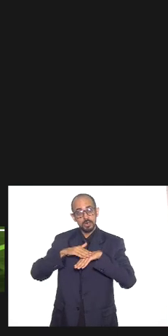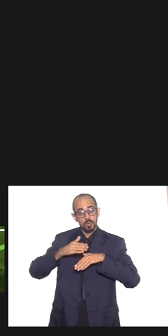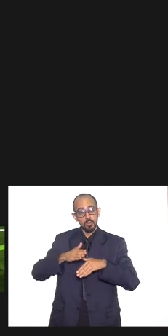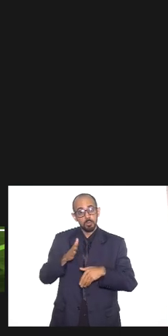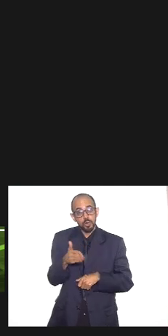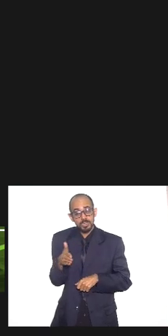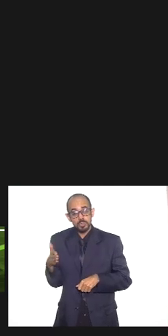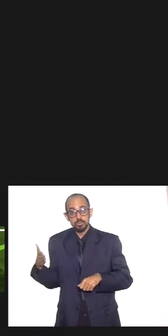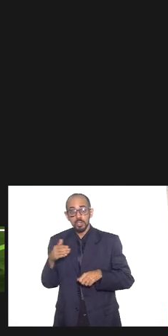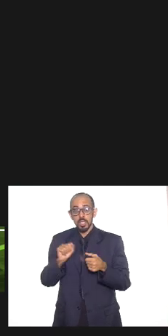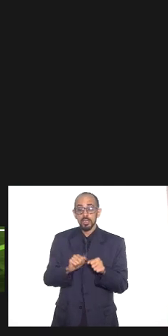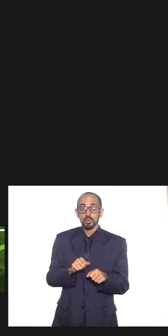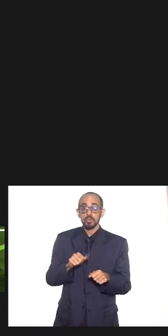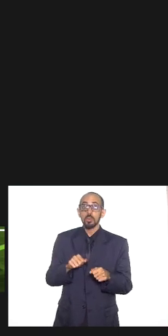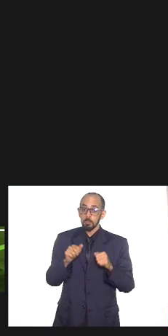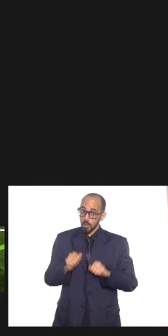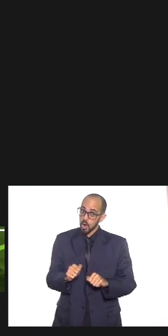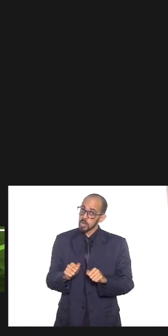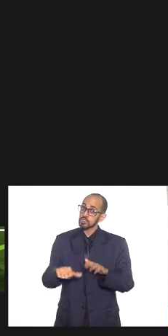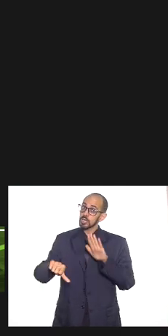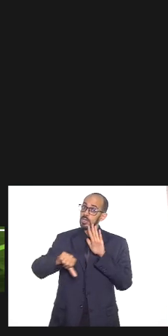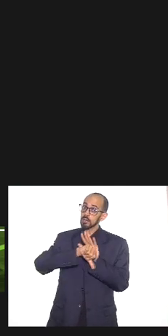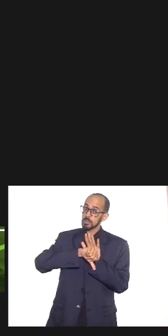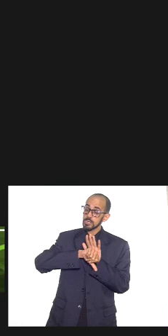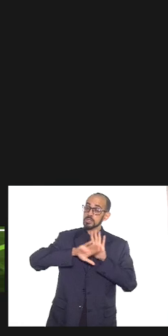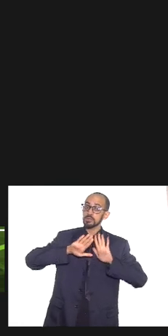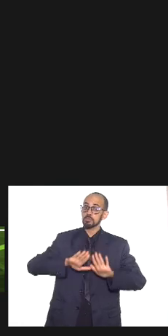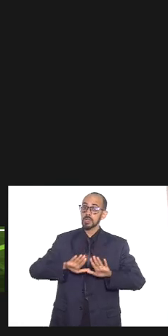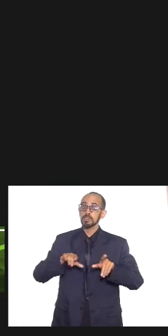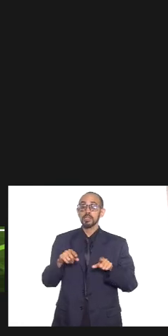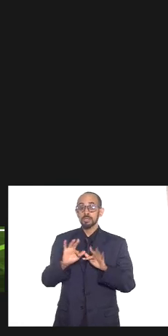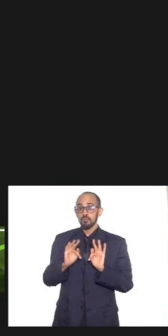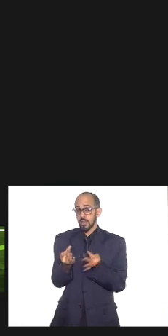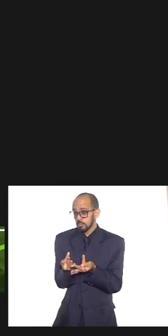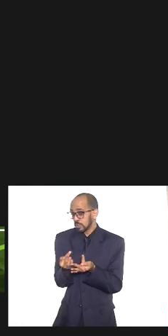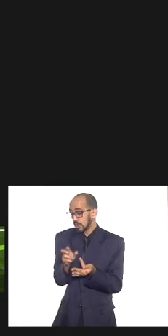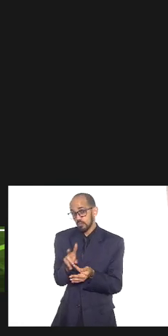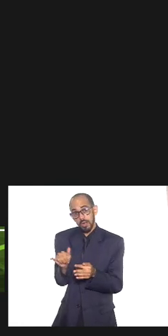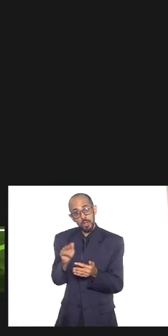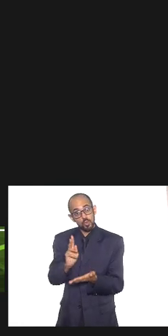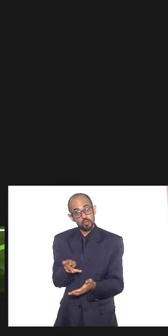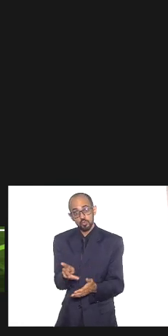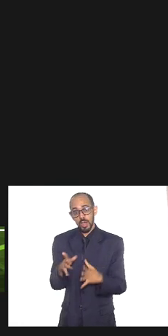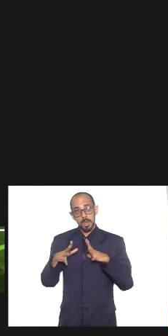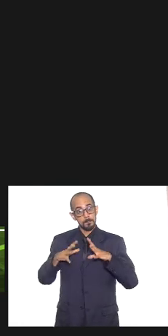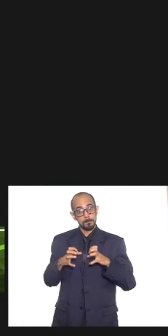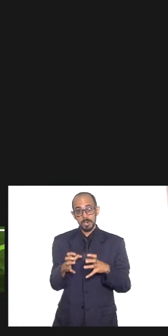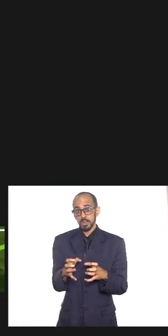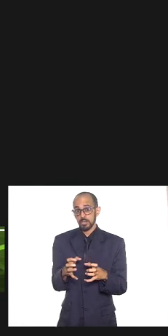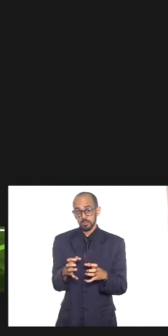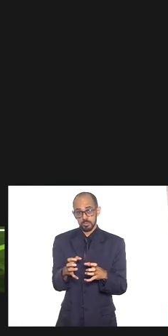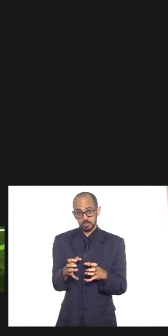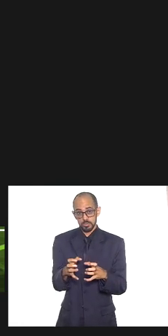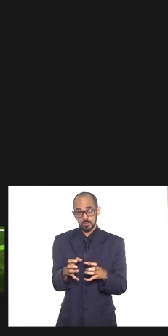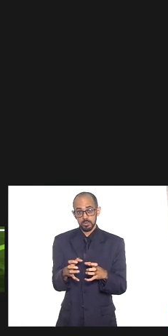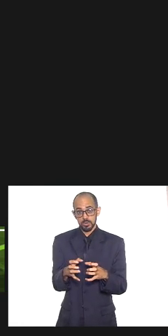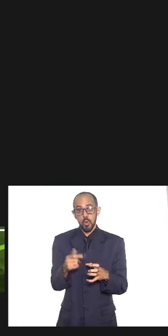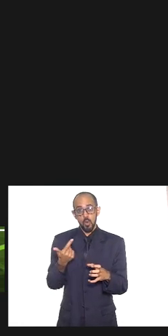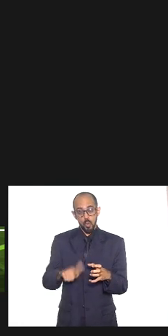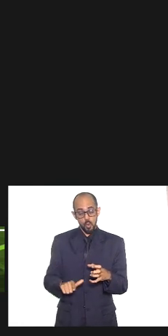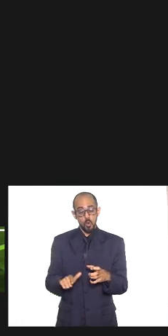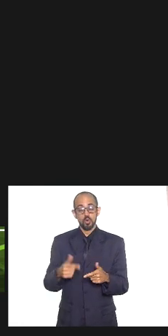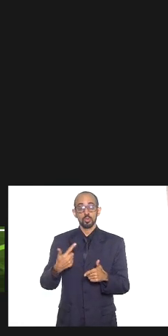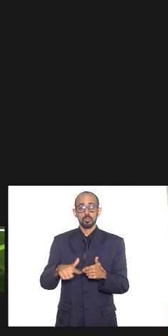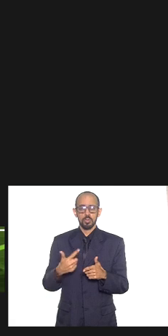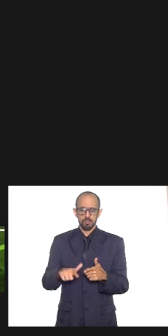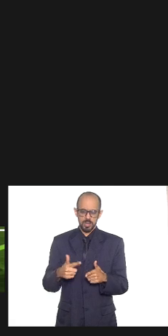criminalização pode ocorrer tudo mas essa família vai continuar em guerra depois tá outro caso muito